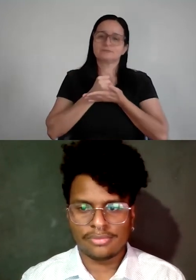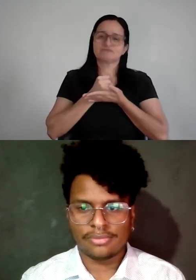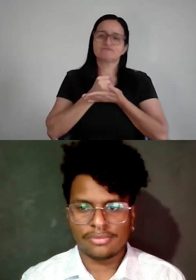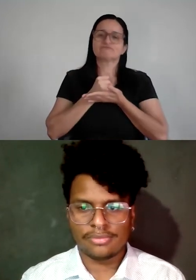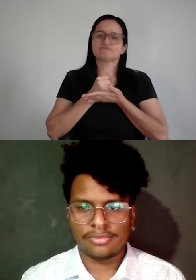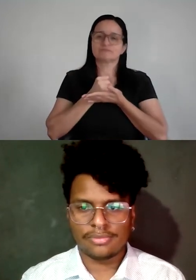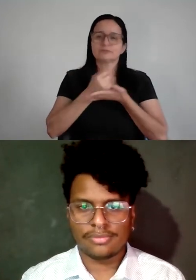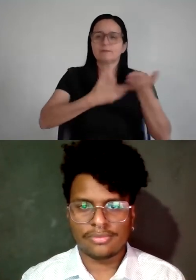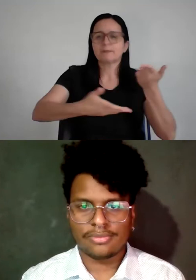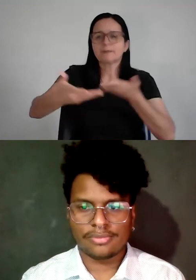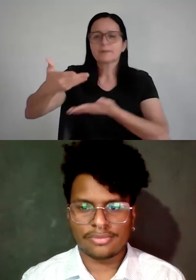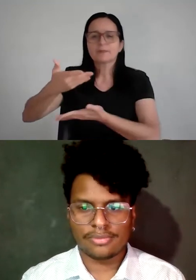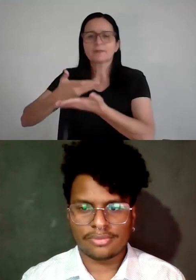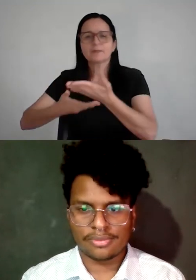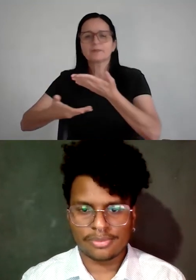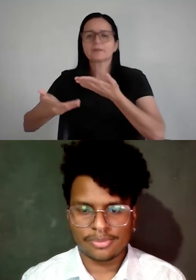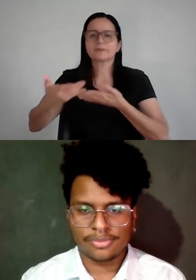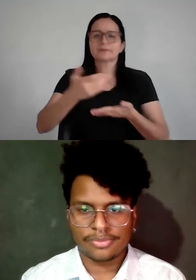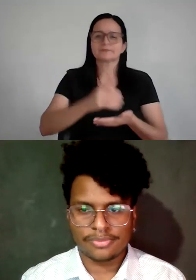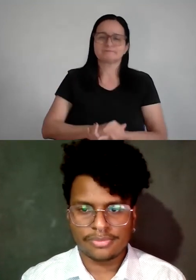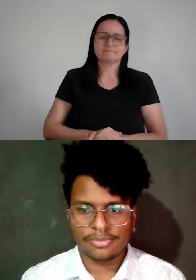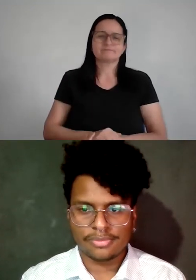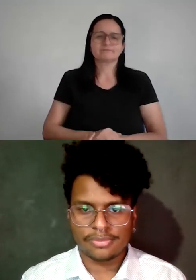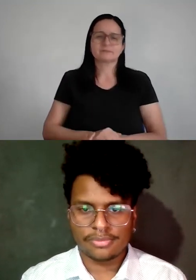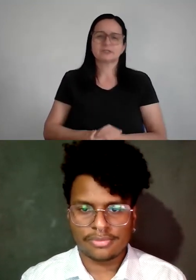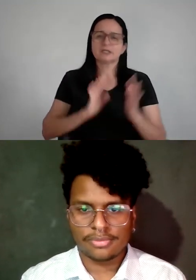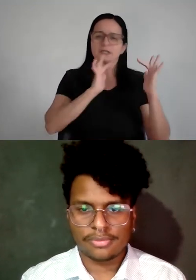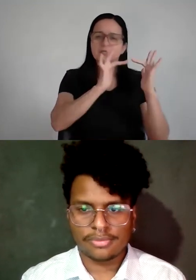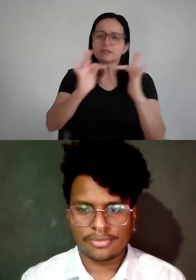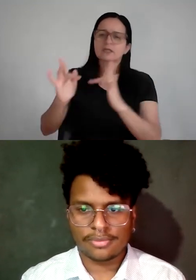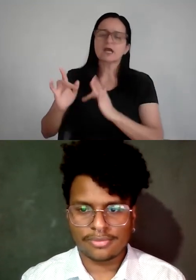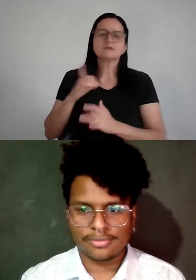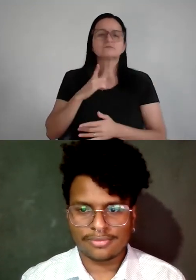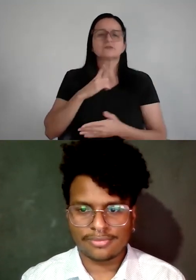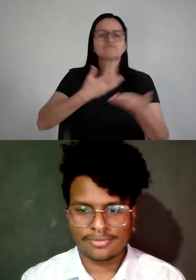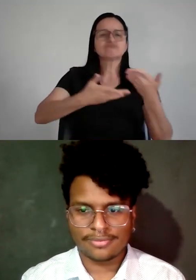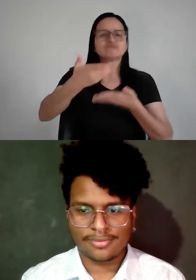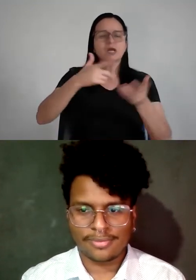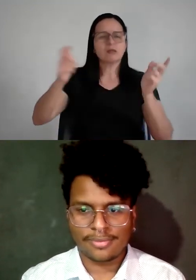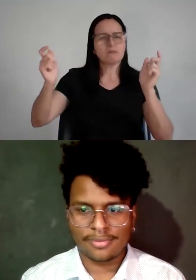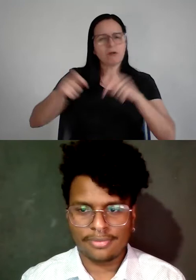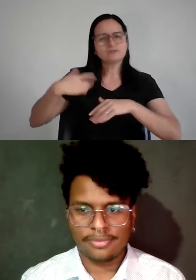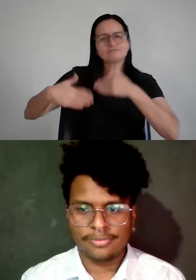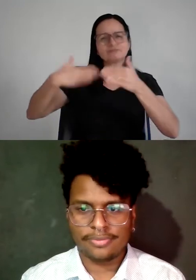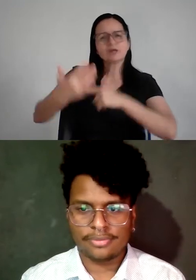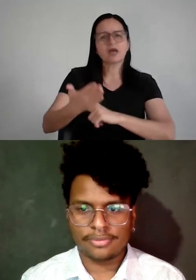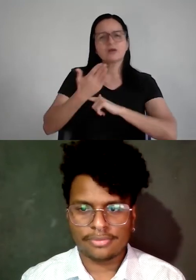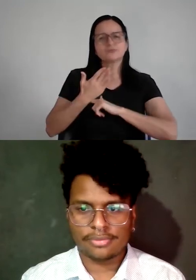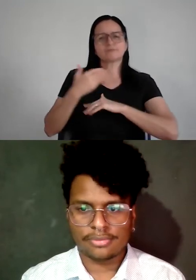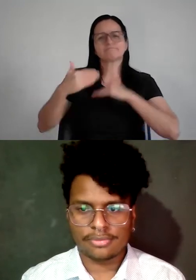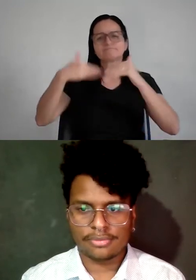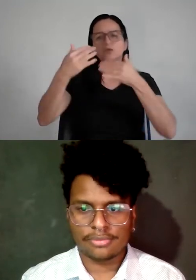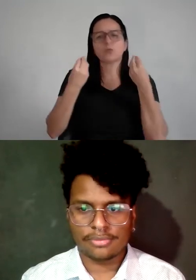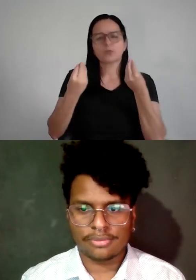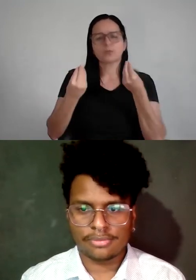que eu faço parte, que eu tenho afim, e essas pessoas podem potencializar a minha carreira? Como é que eu construo